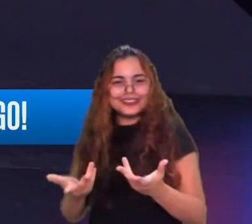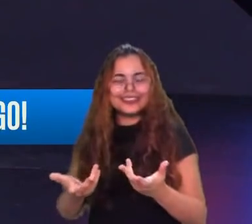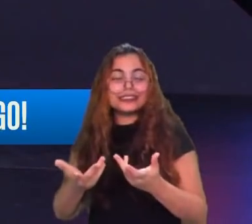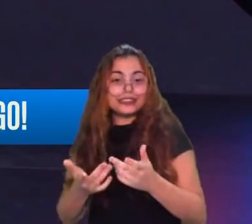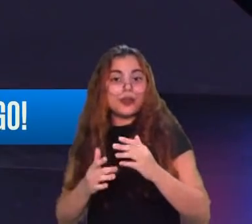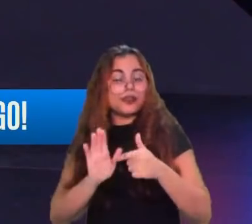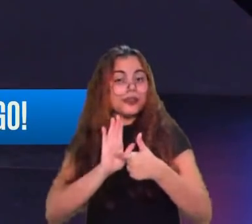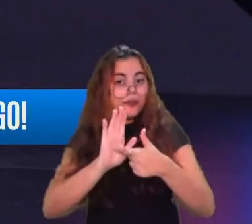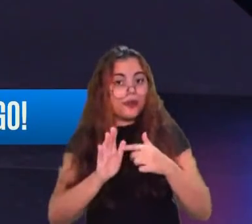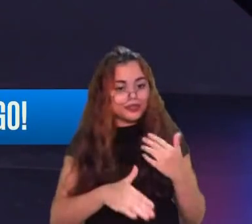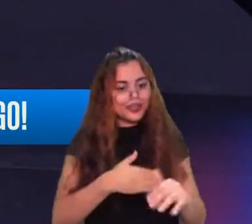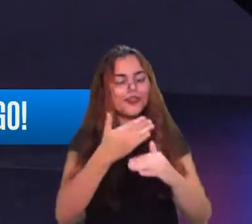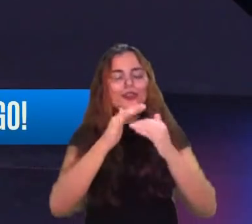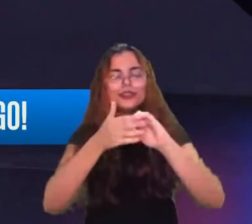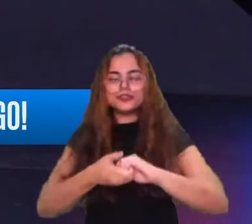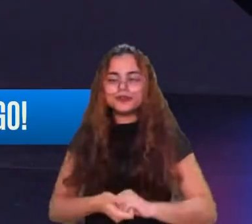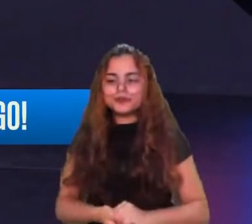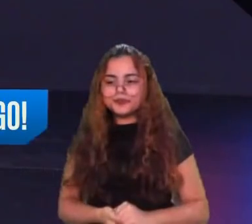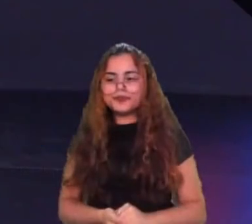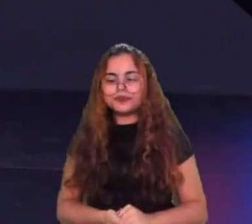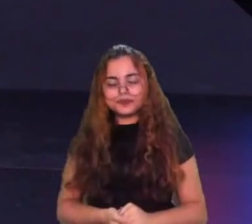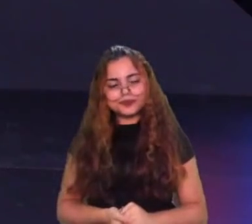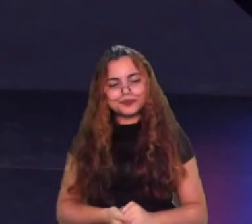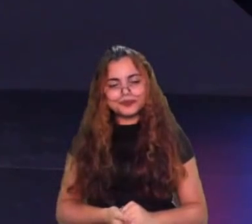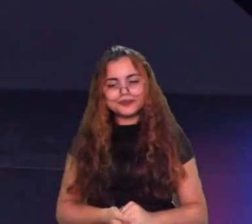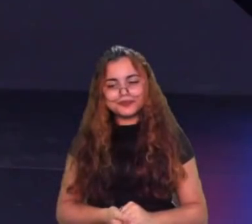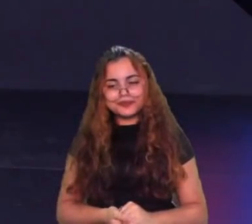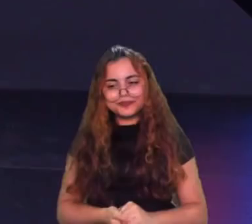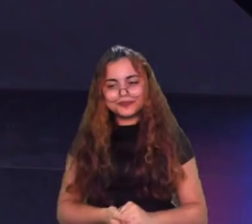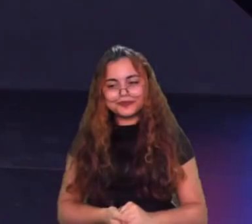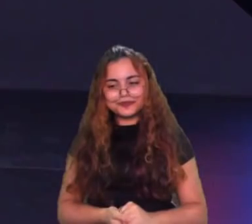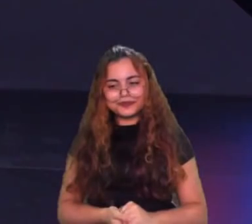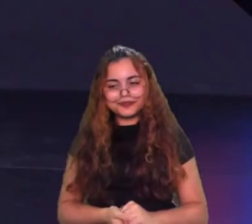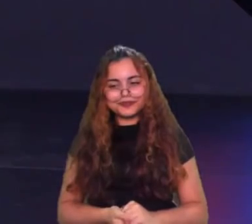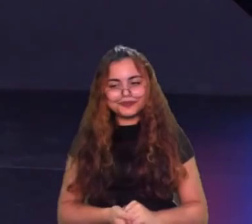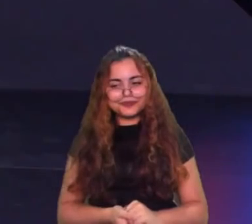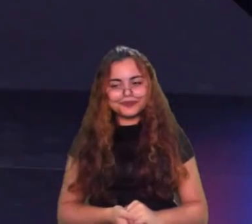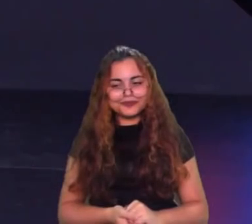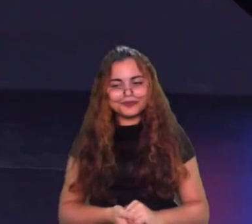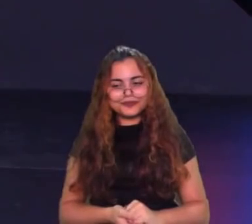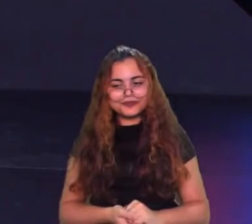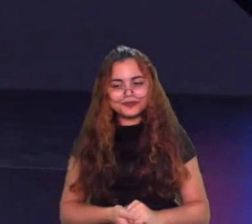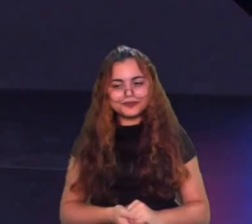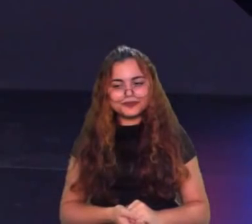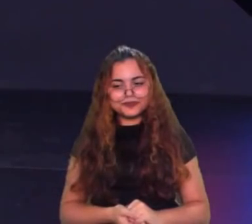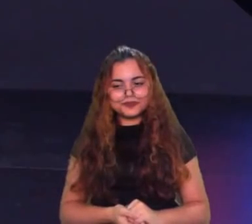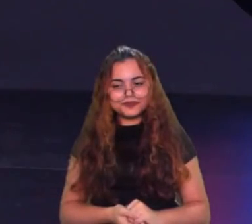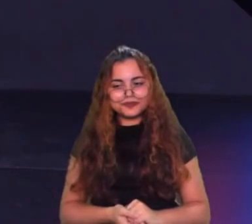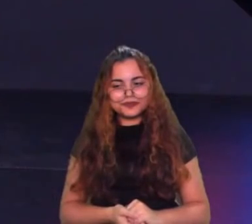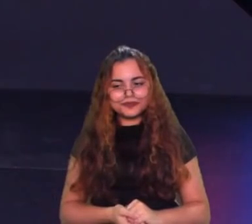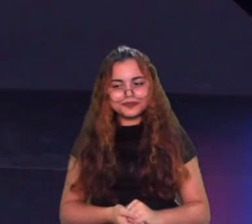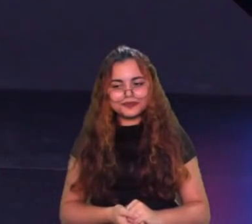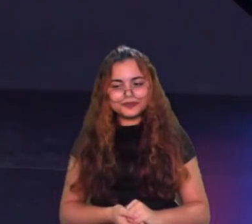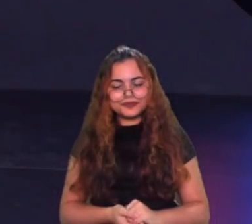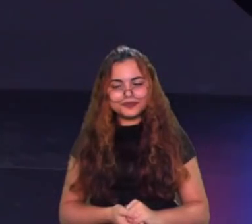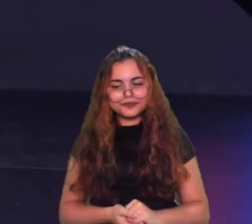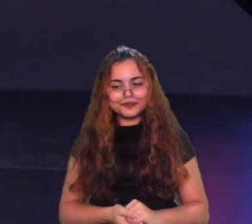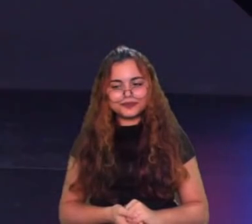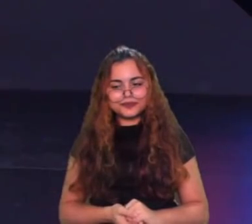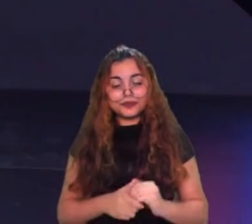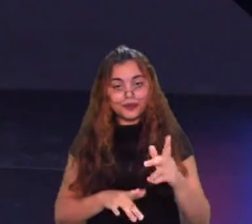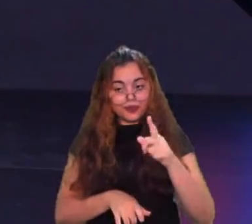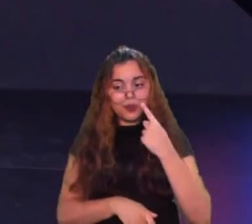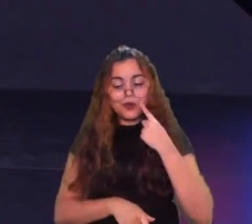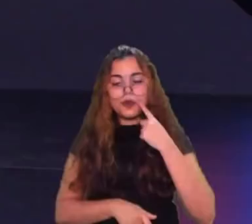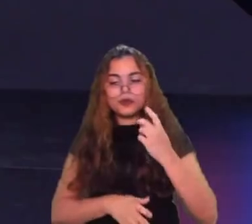Flamengo, mas o Flamengo perdeu hoje e ganhou ontem da favoritíssima Red Canids. Mandaram bem demais, desde o começo do jogo, estavam ali aplicando uma